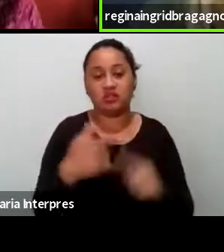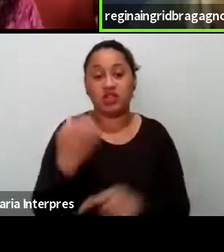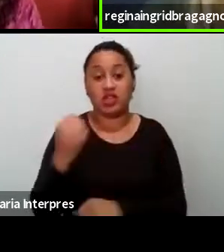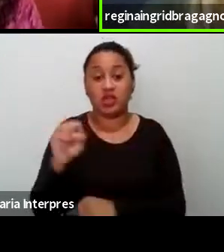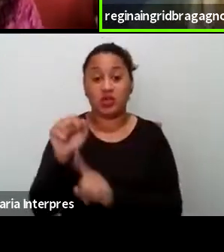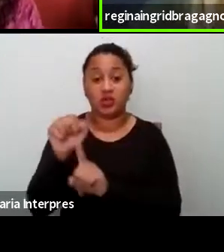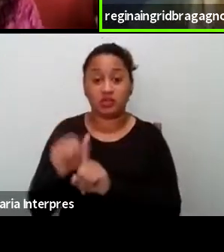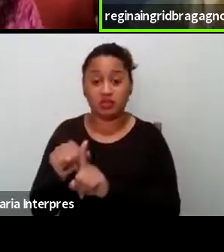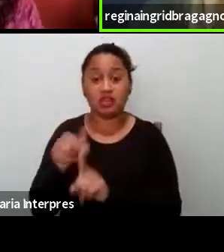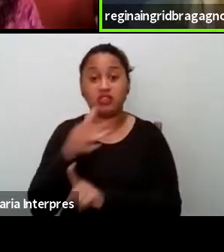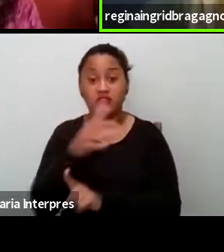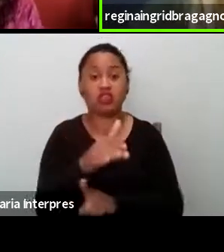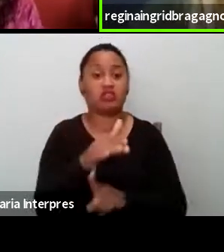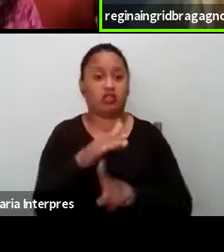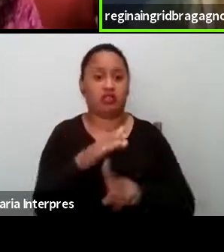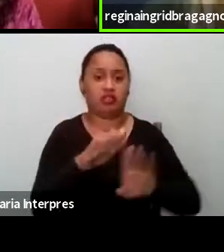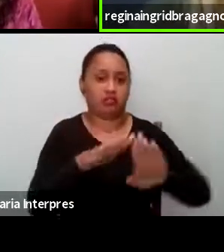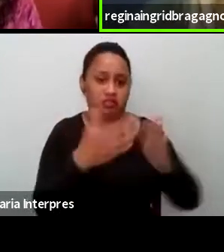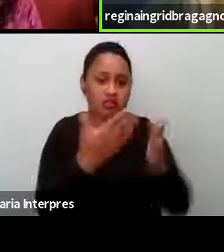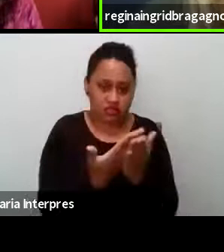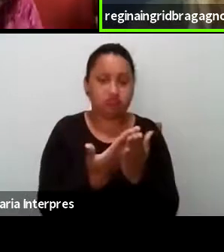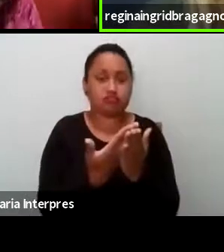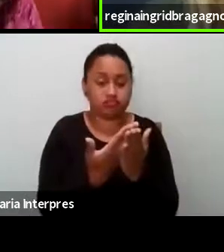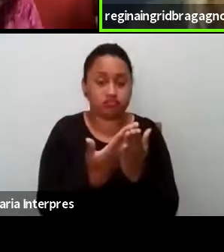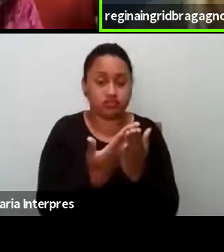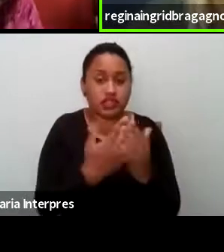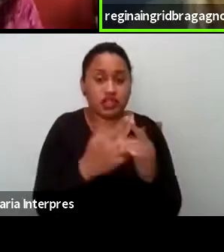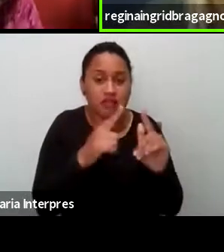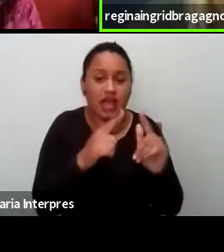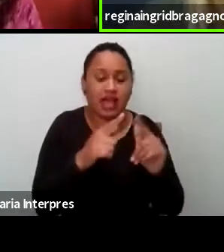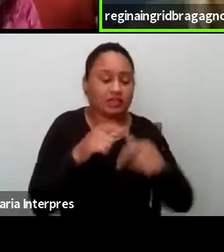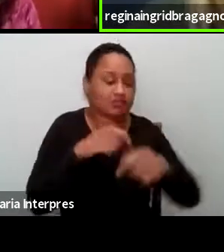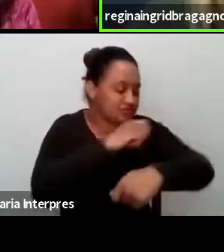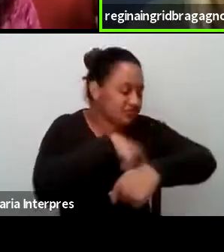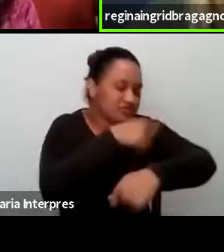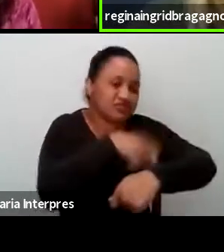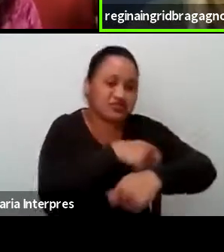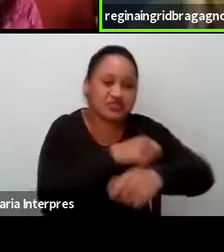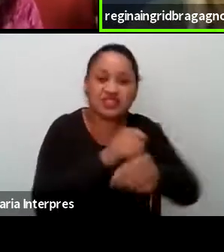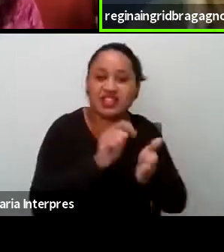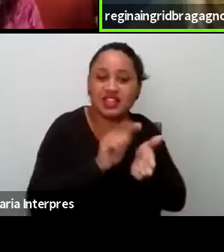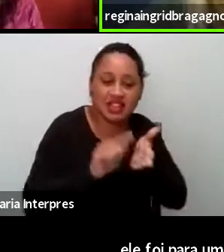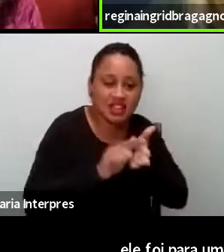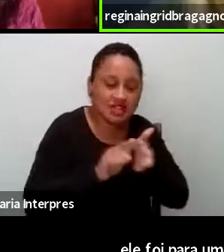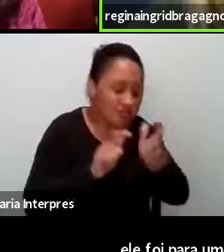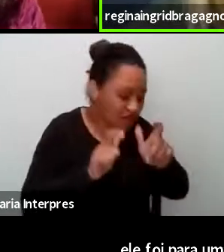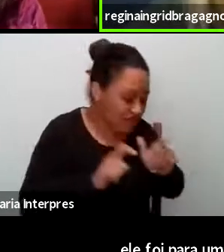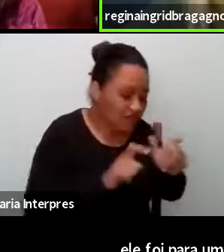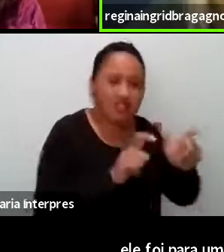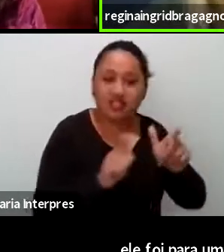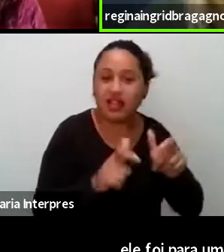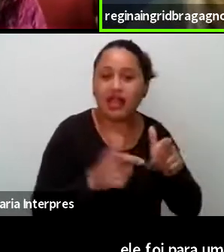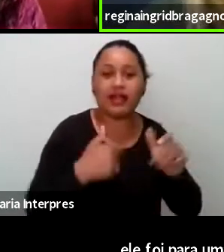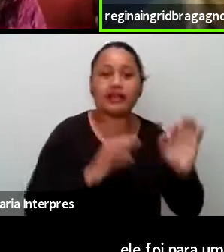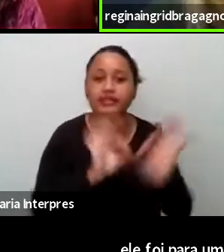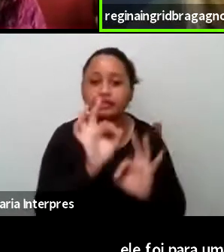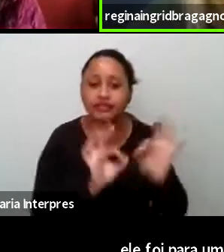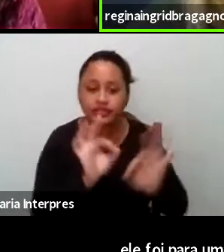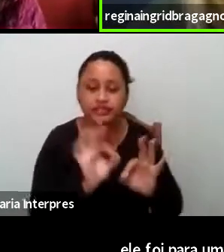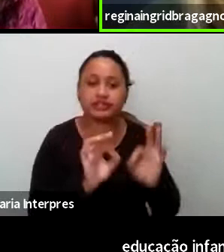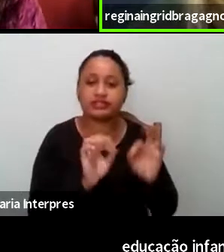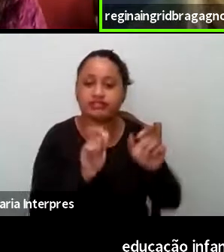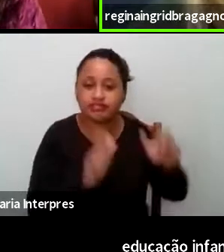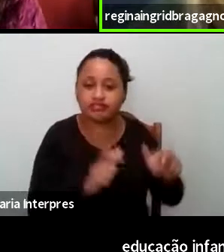para uma instituição de educação infantil, mas o fazer comida, o limpar o seu espaço, o organizar seu